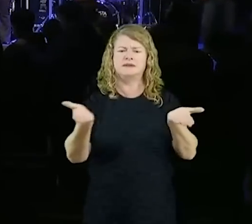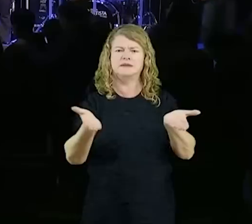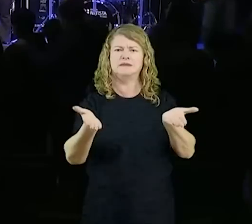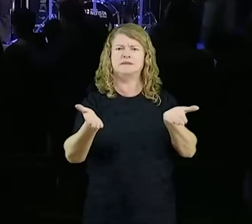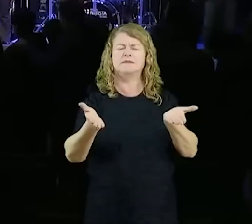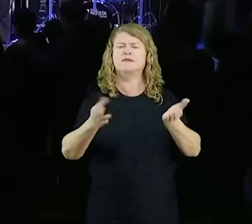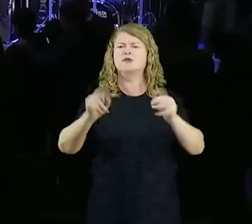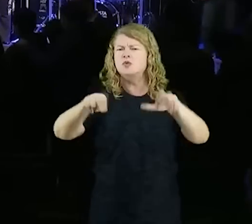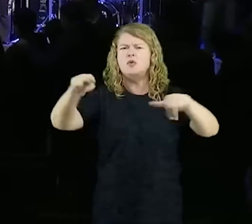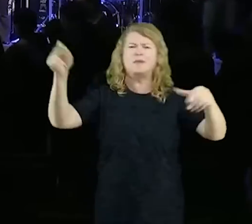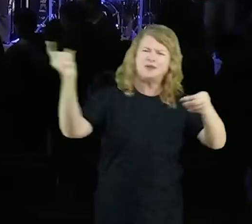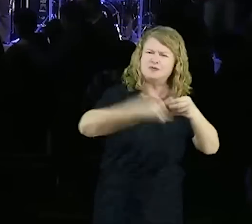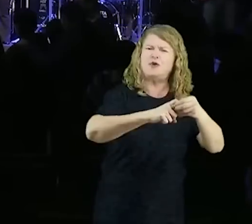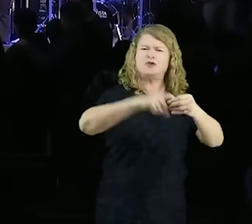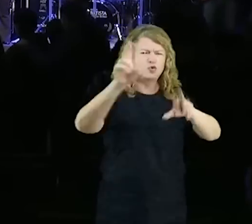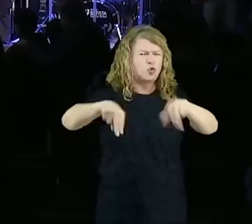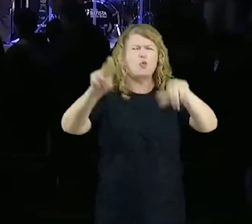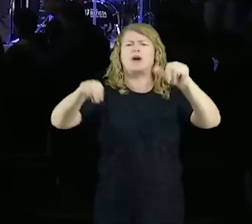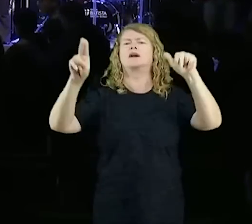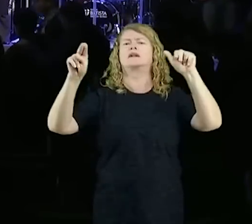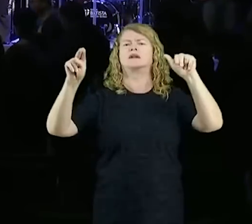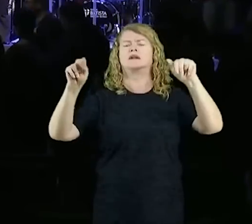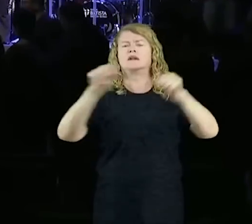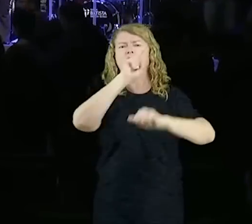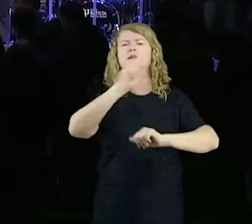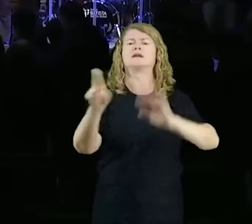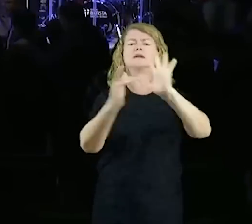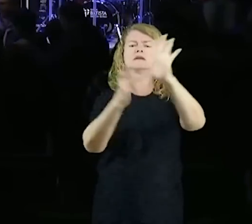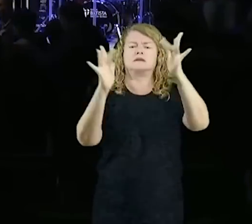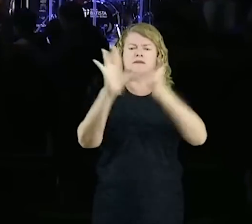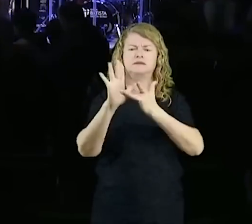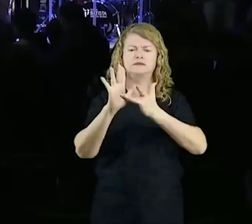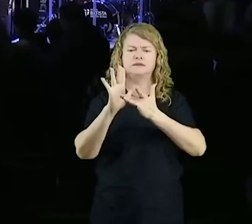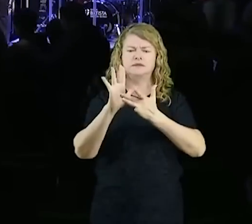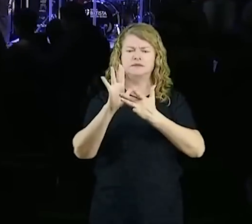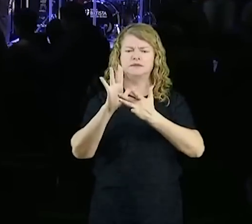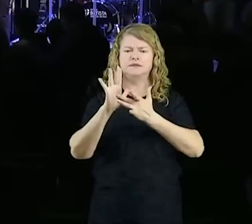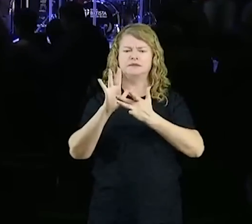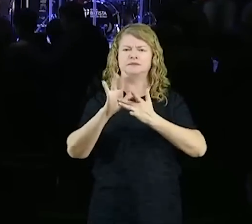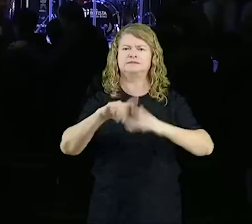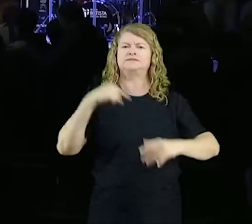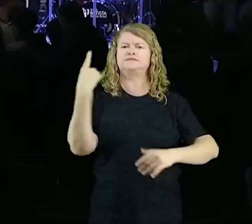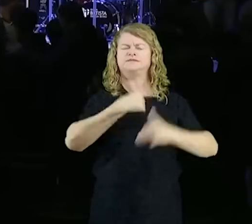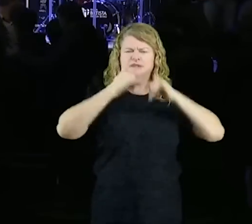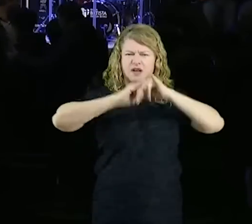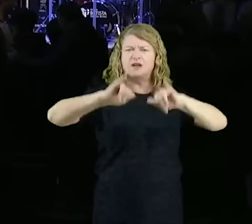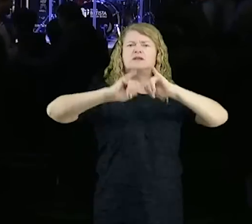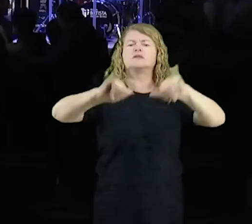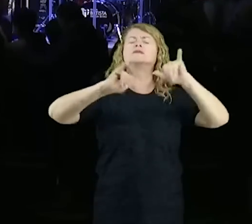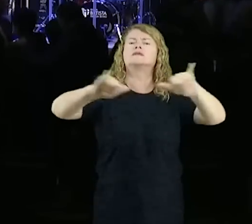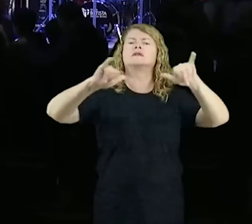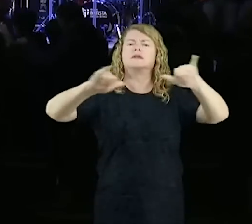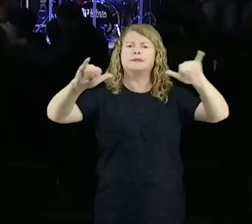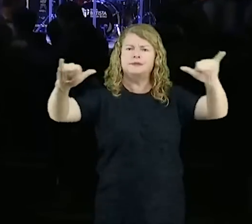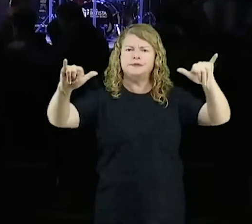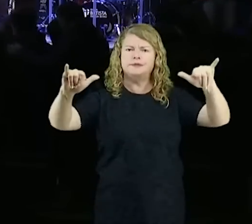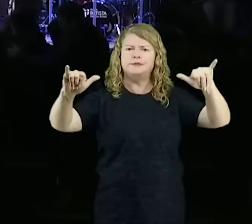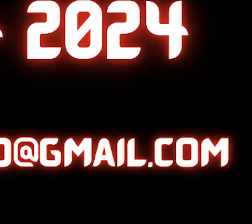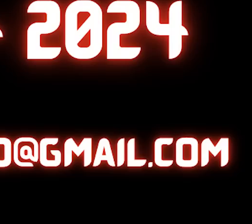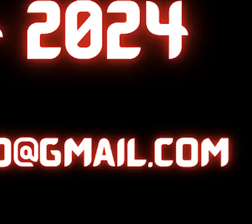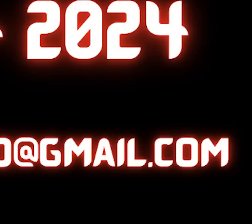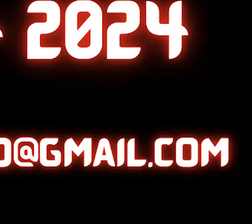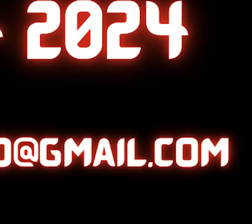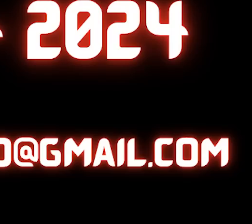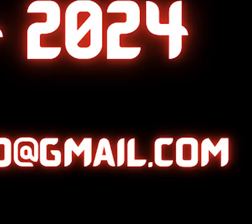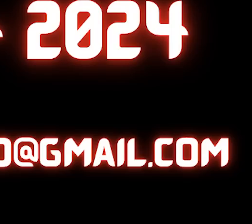não volte nunca mais, em nome de Jesus, nós anunciamos, a chegada